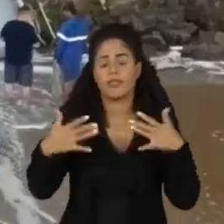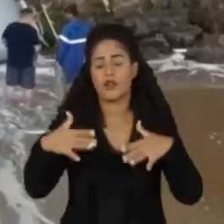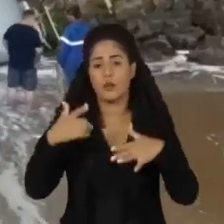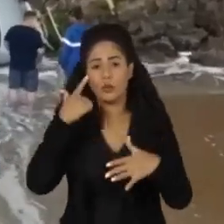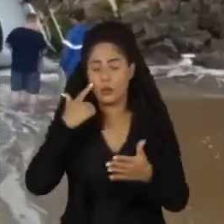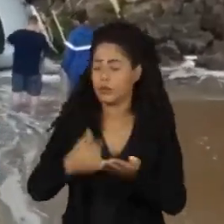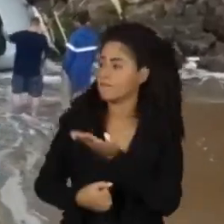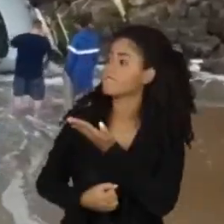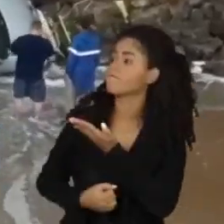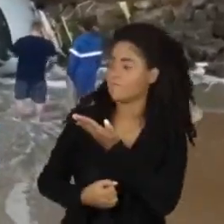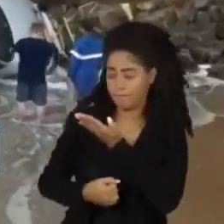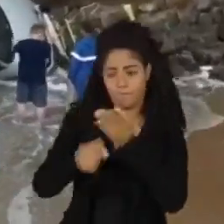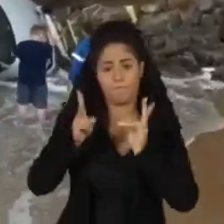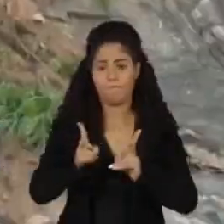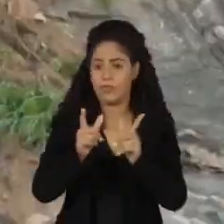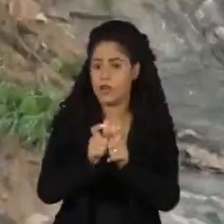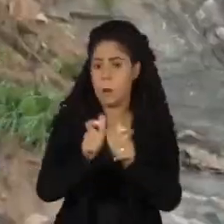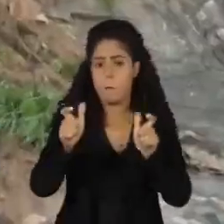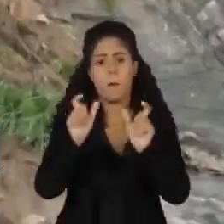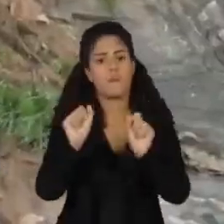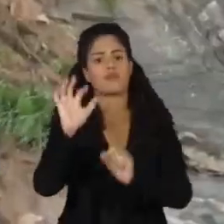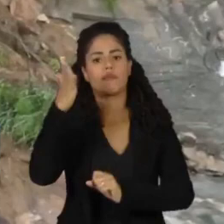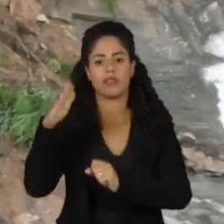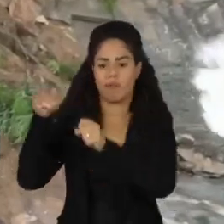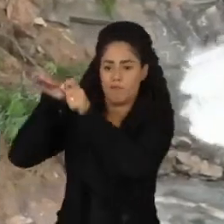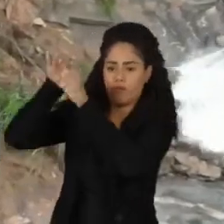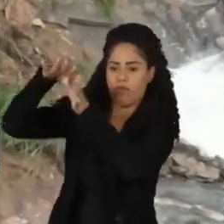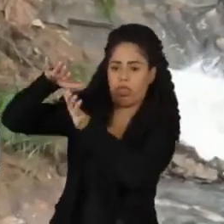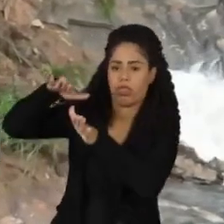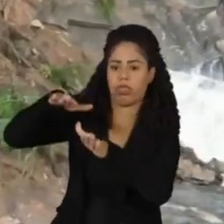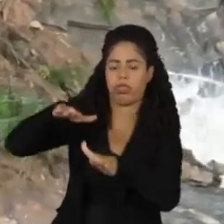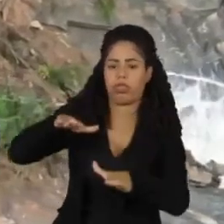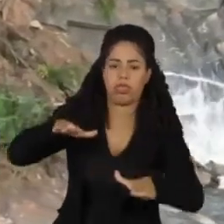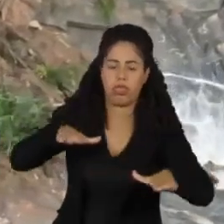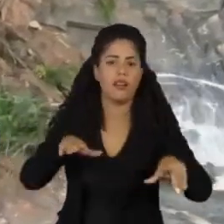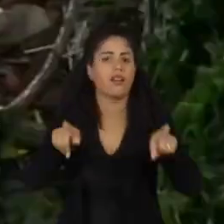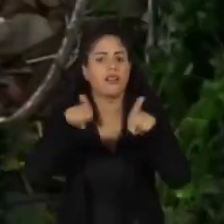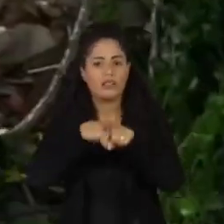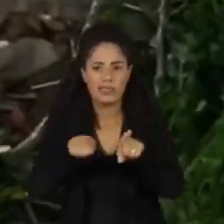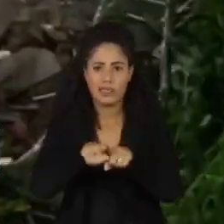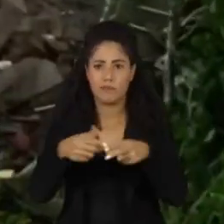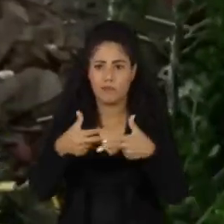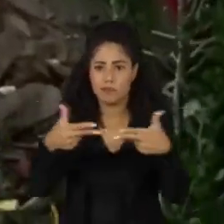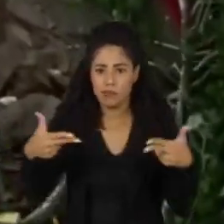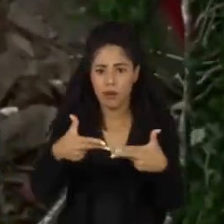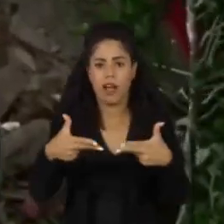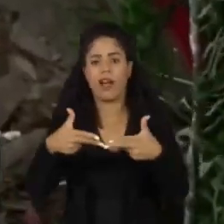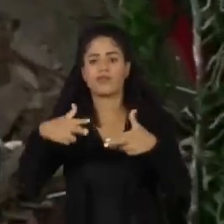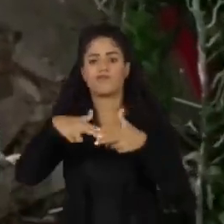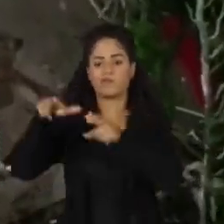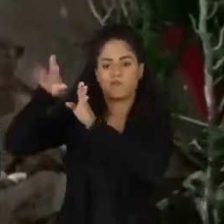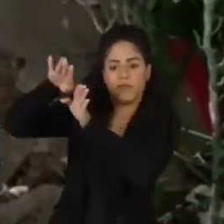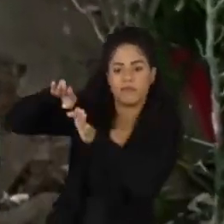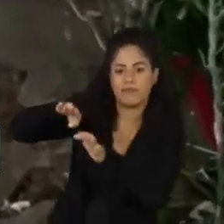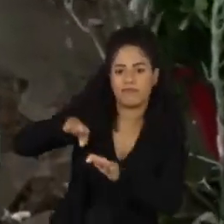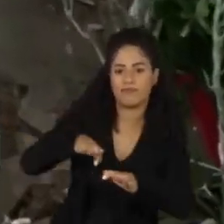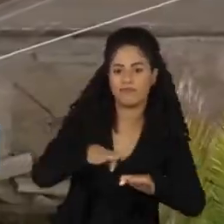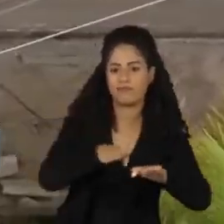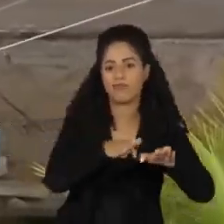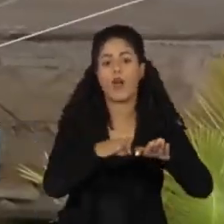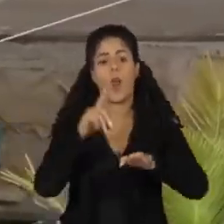isso aumenta muito o potencial para a queda de barreiras, no caso, escorregamentos de terra nas áreas de encosta, áreas de